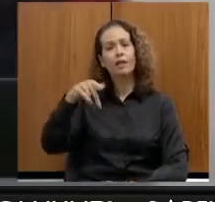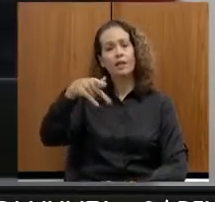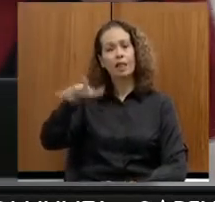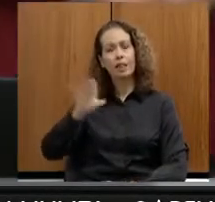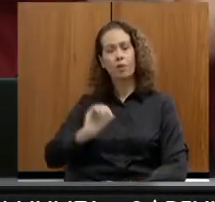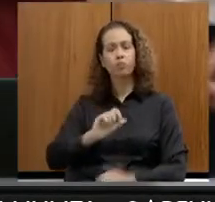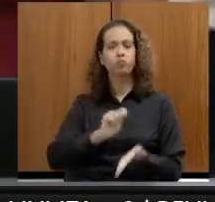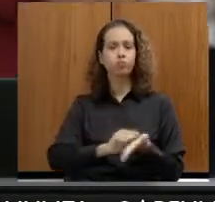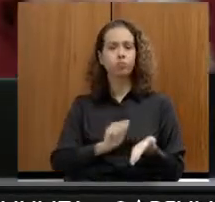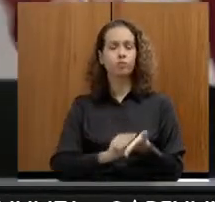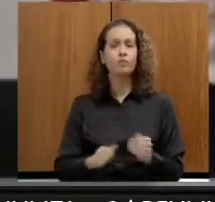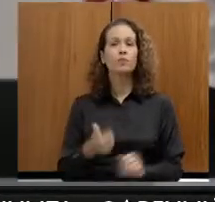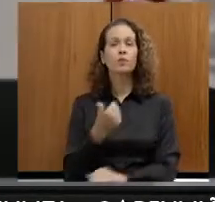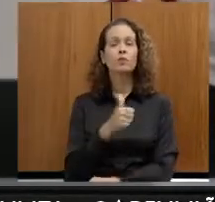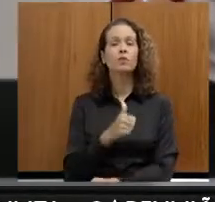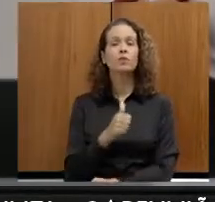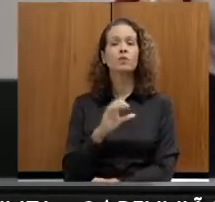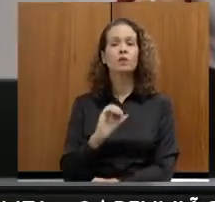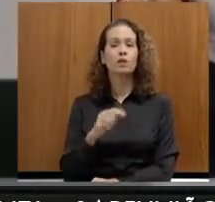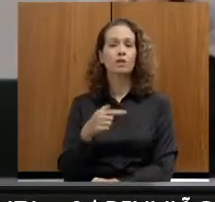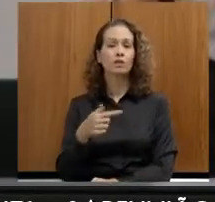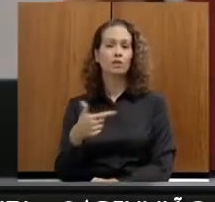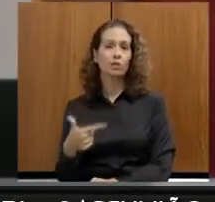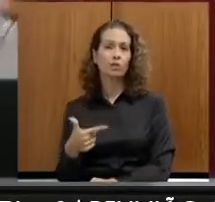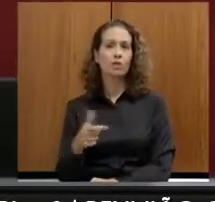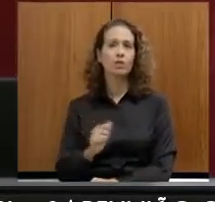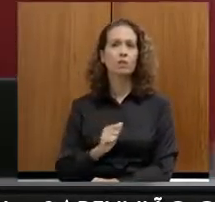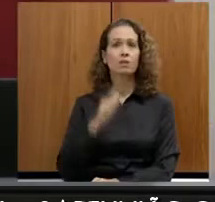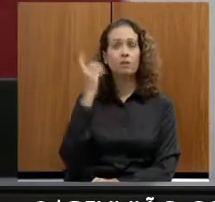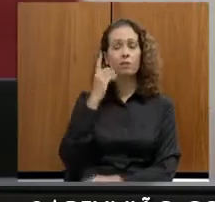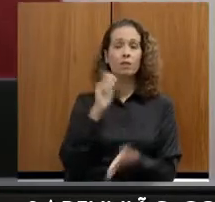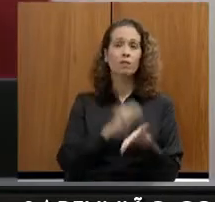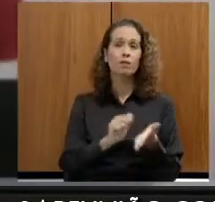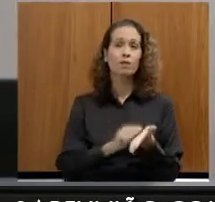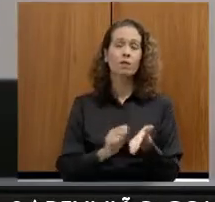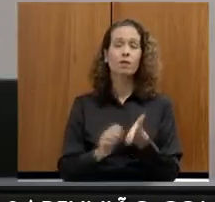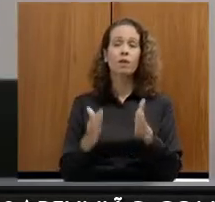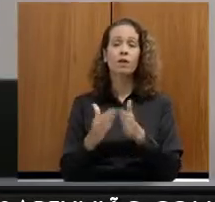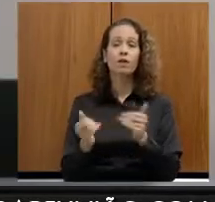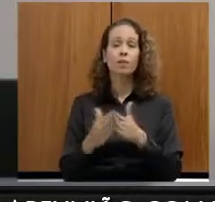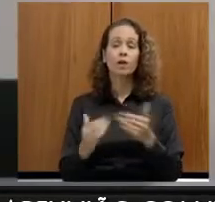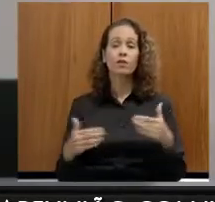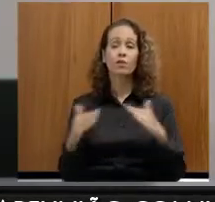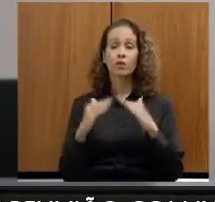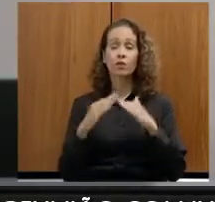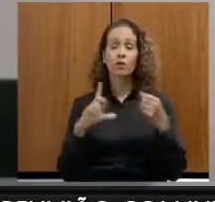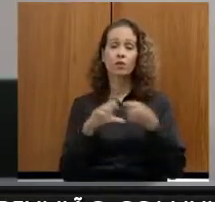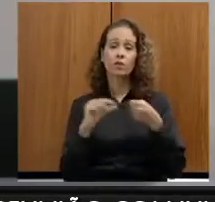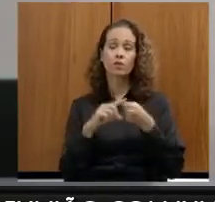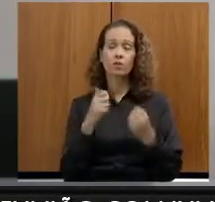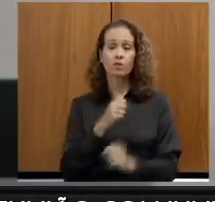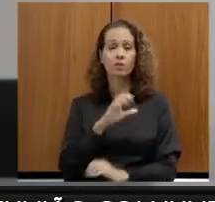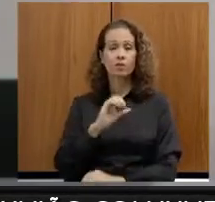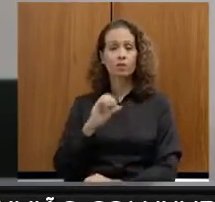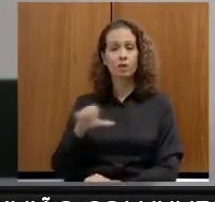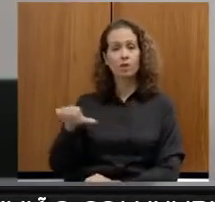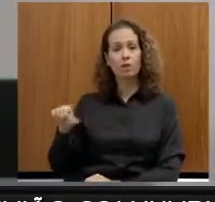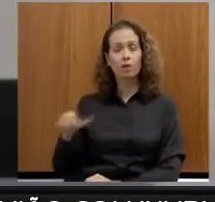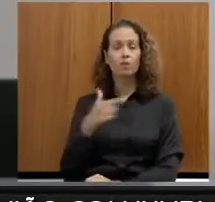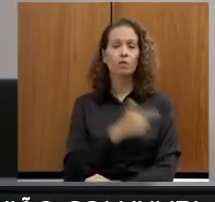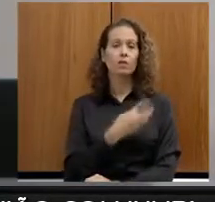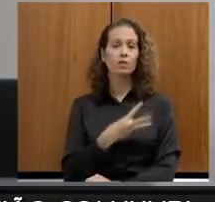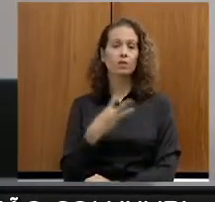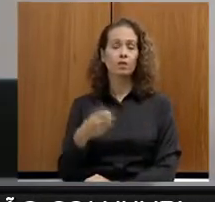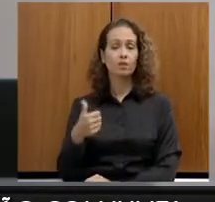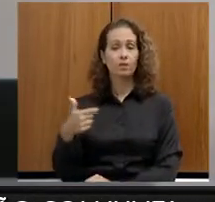Requerimento 11072. Deputado que aí subscreve requer de vossa silêncio nos termos do artigo 100, 9º, artigo 233,